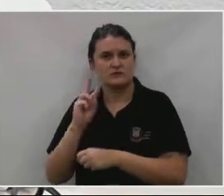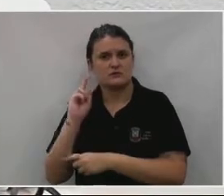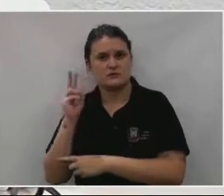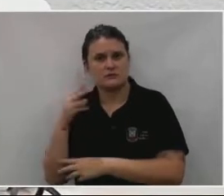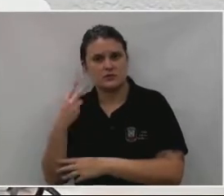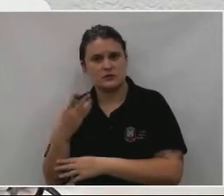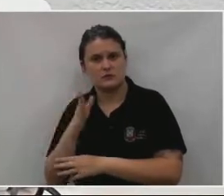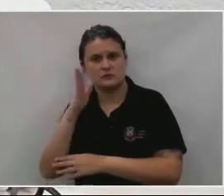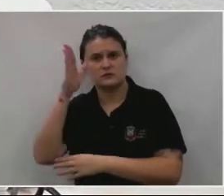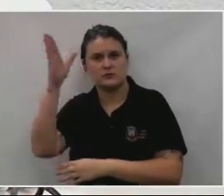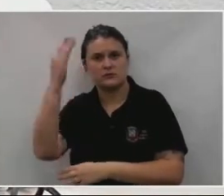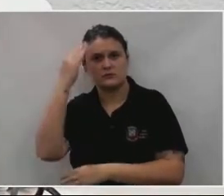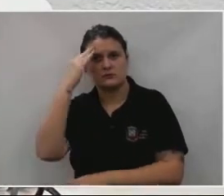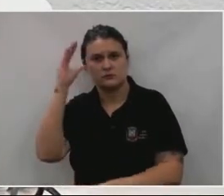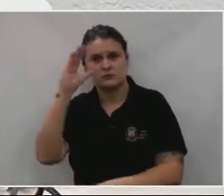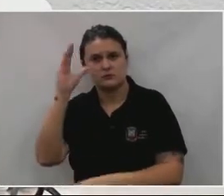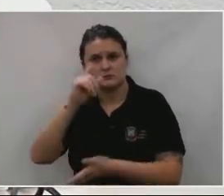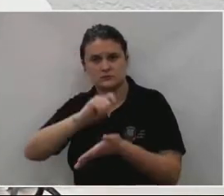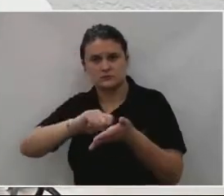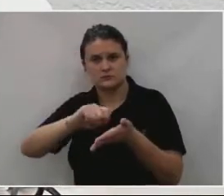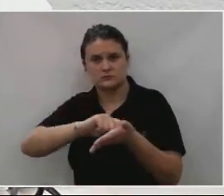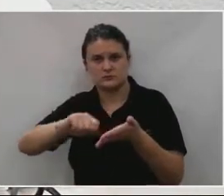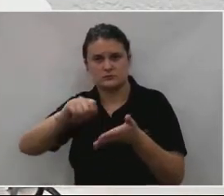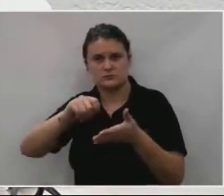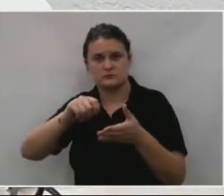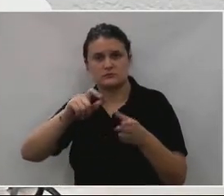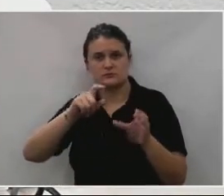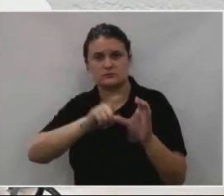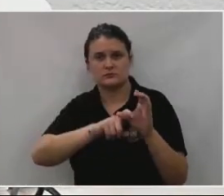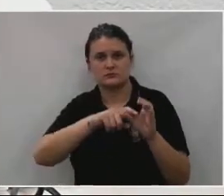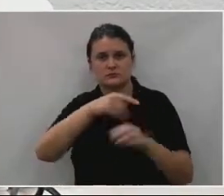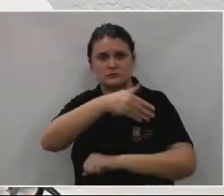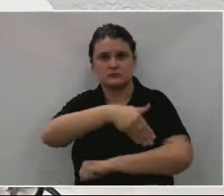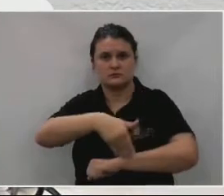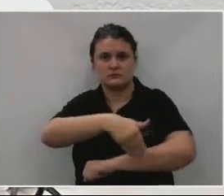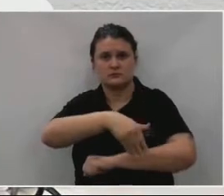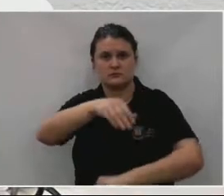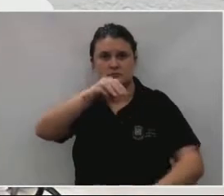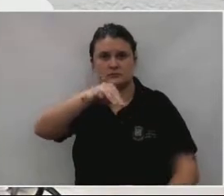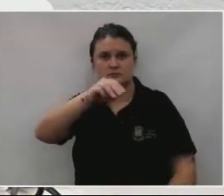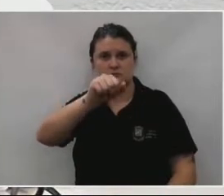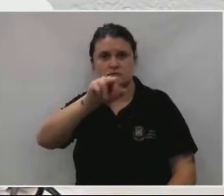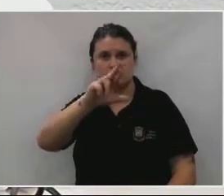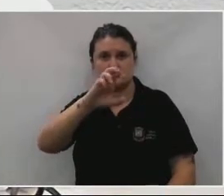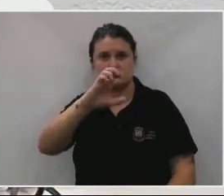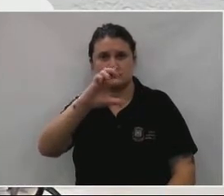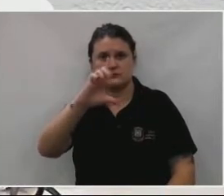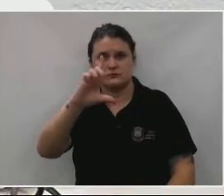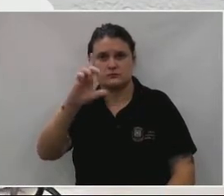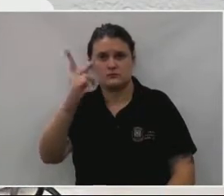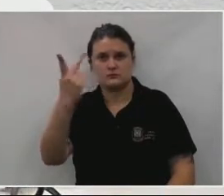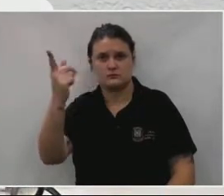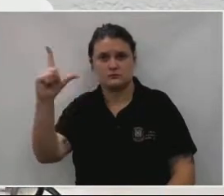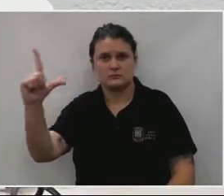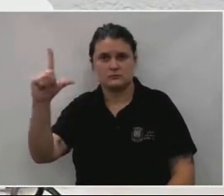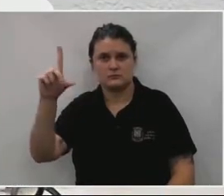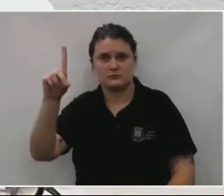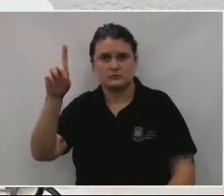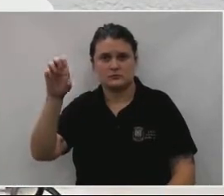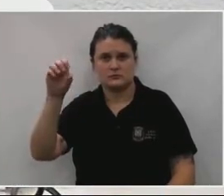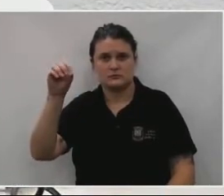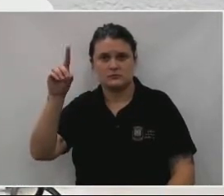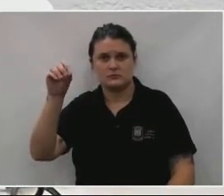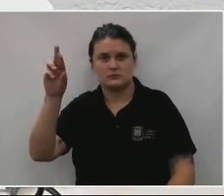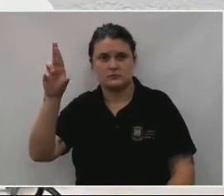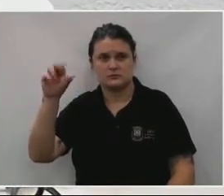estiveram em Curitiba para assinar o convênio da Marechal Deodoro. Vale destacar aqui também o exímio, trabalho do deputado